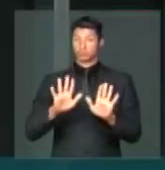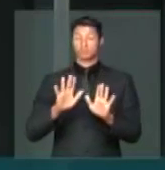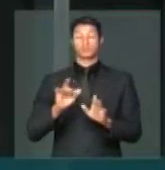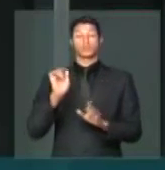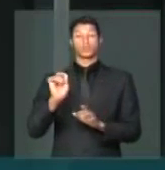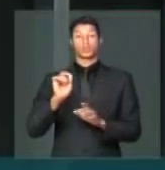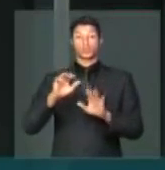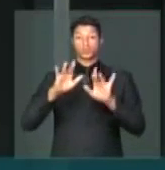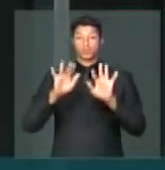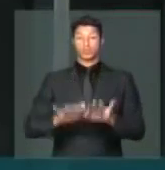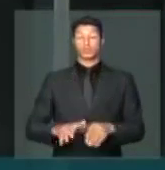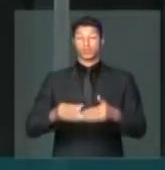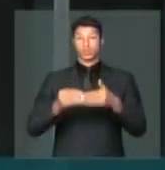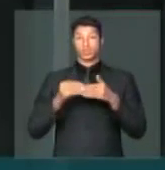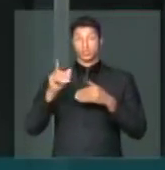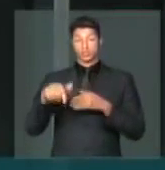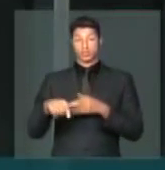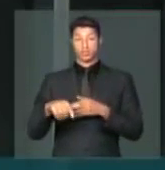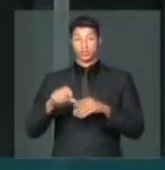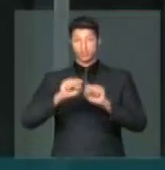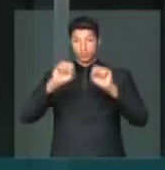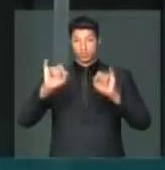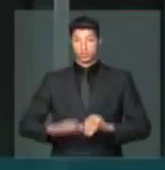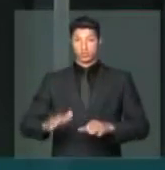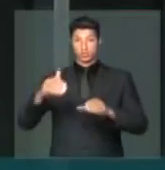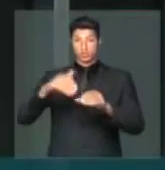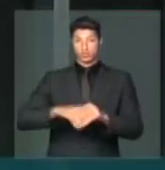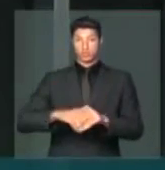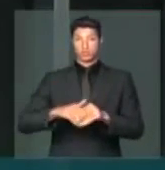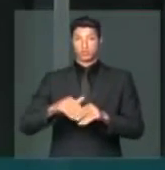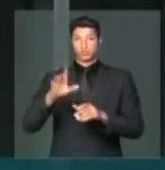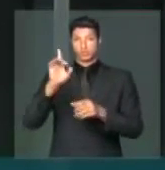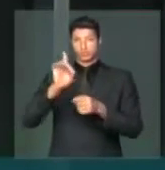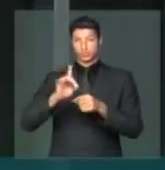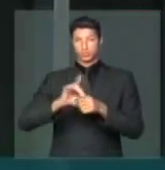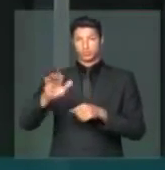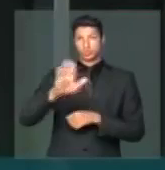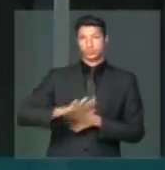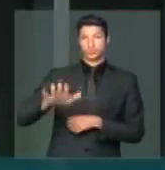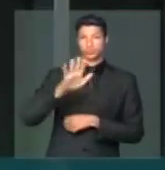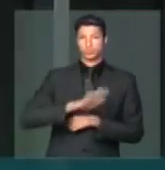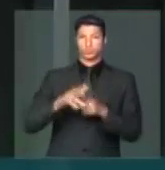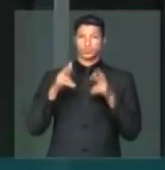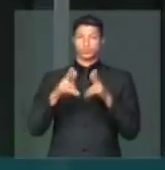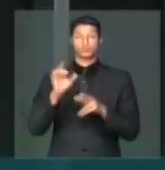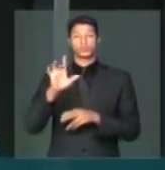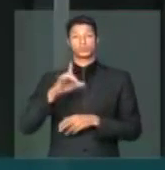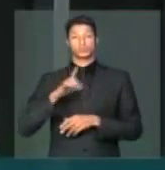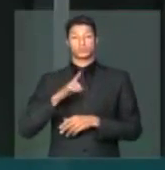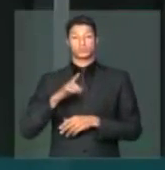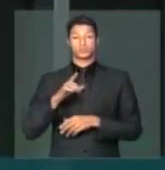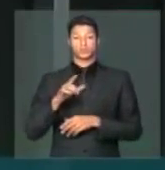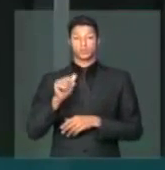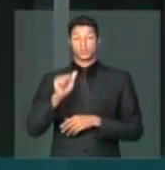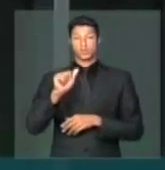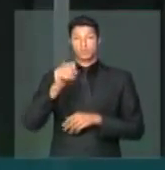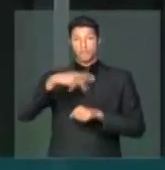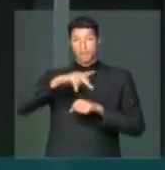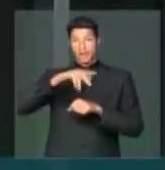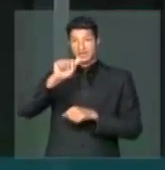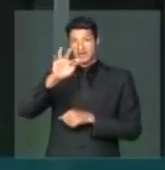o que esse relatório traz é o sistema eleitoral do distritão, segundo soube, só existe no Afeganistão.